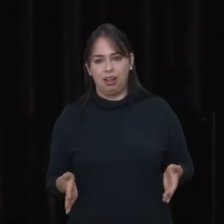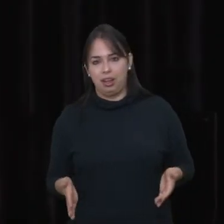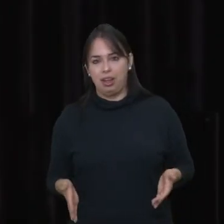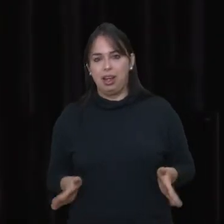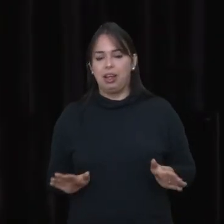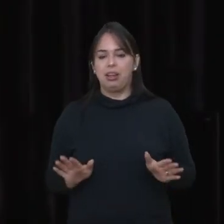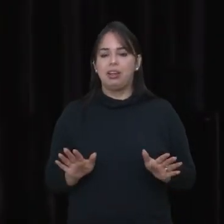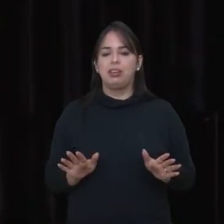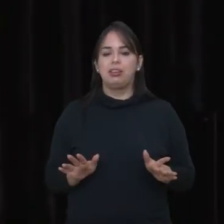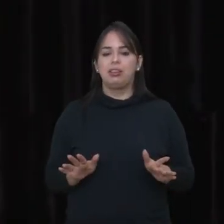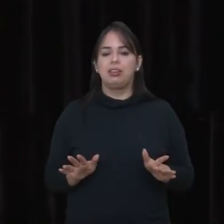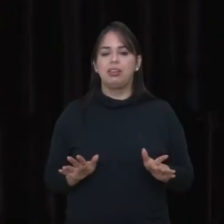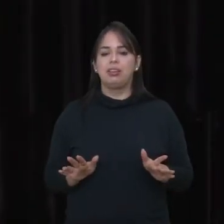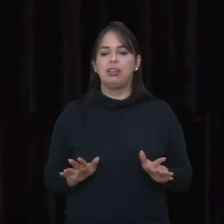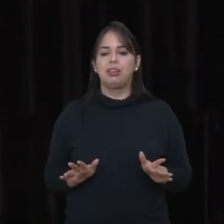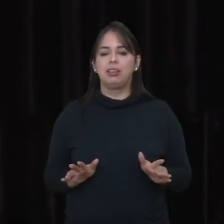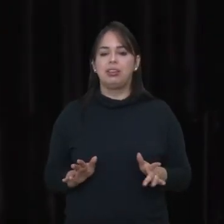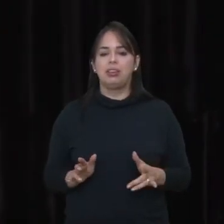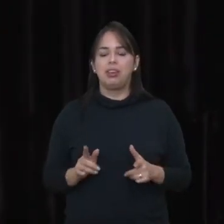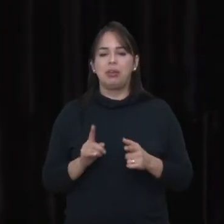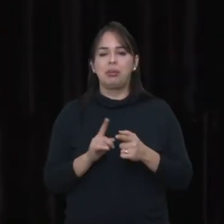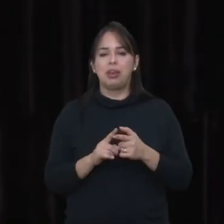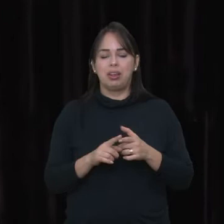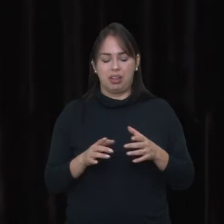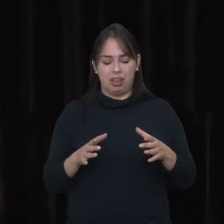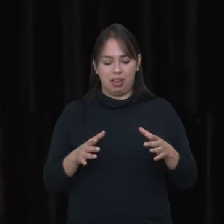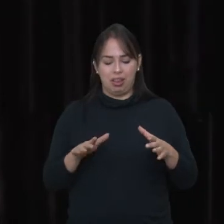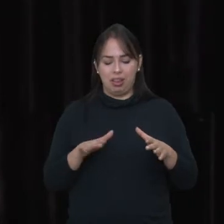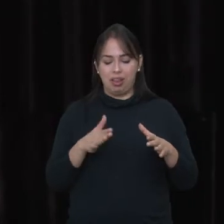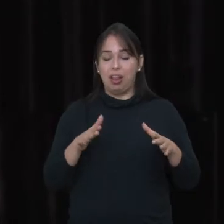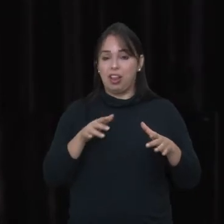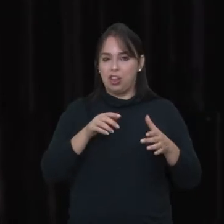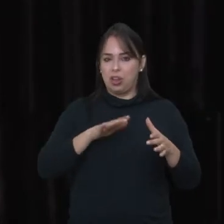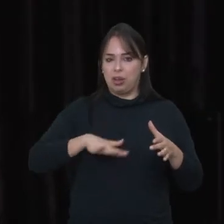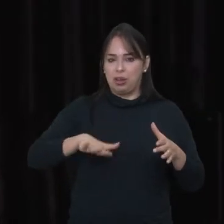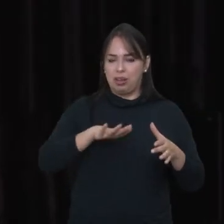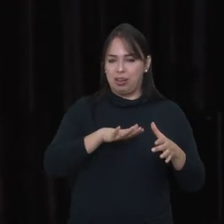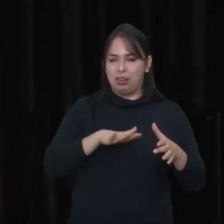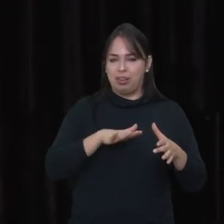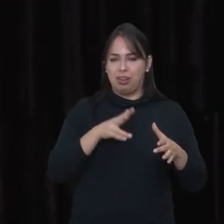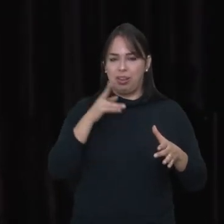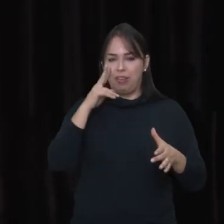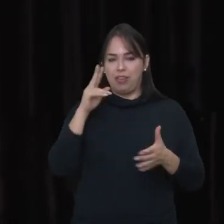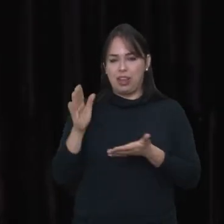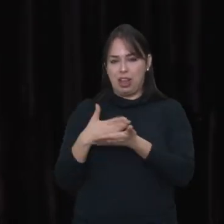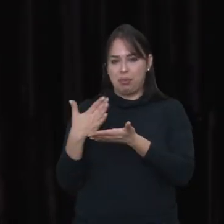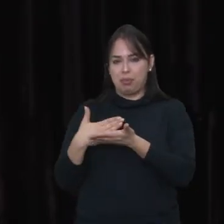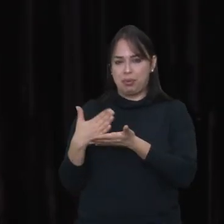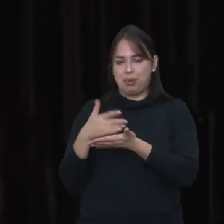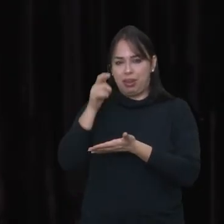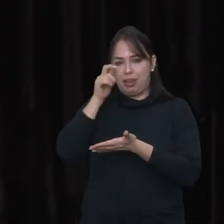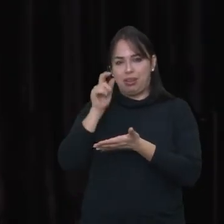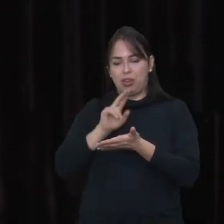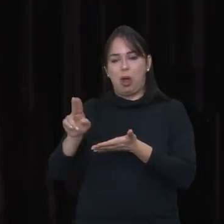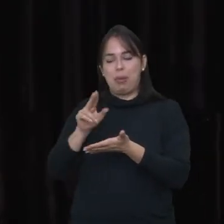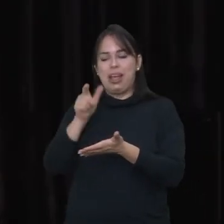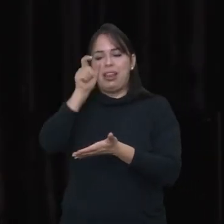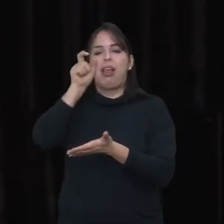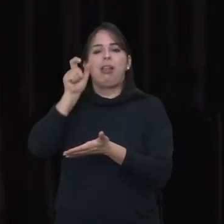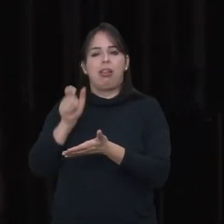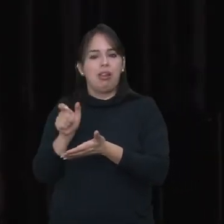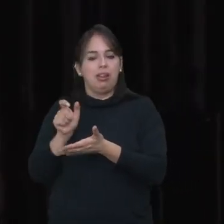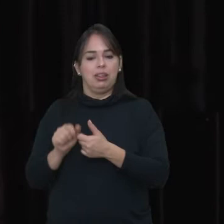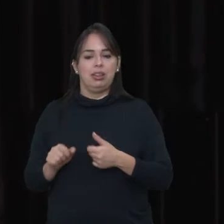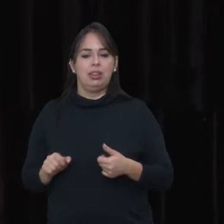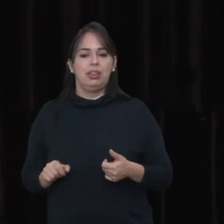Mas Porque eu vi esse Esse instrumento Numa revista É Uma revista chamada Superinteressante É